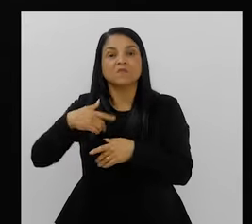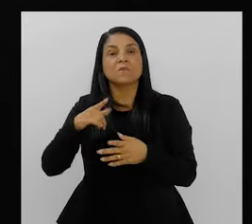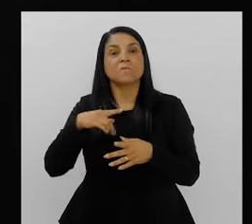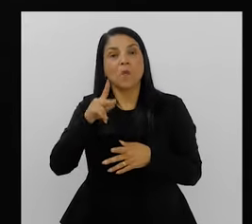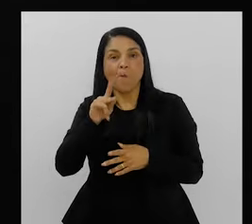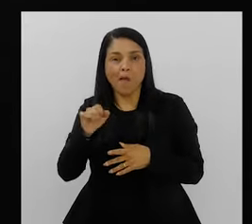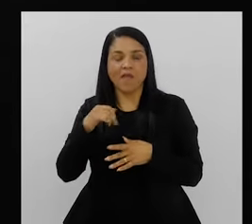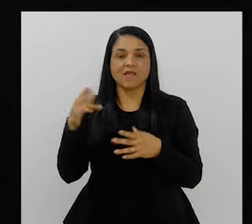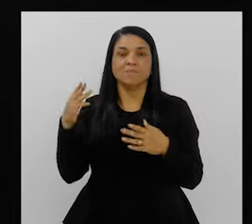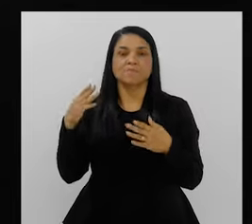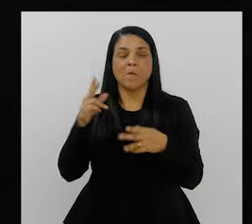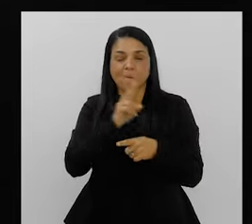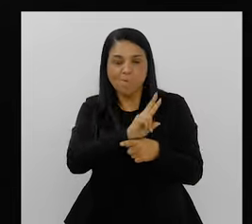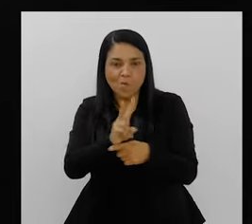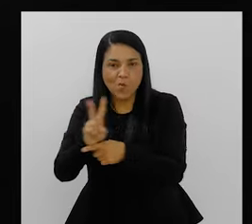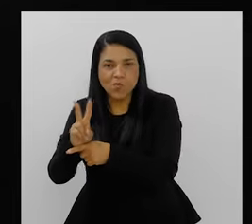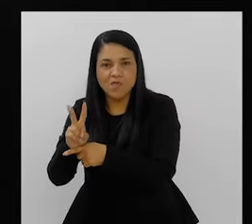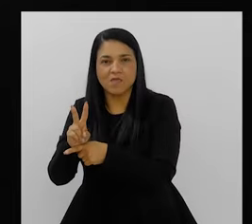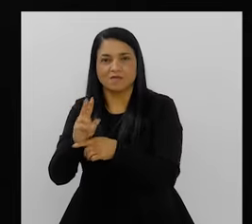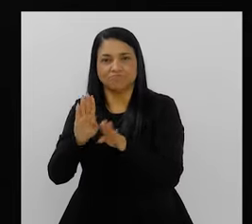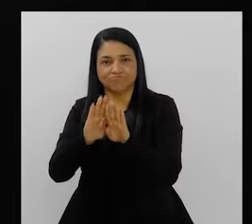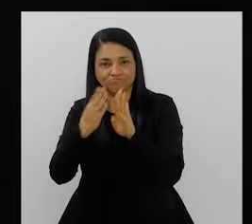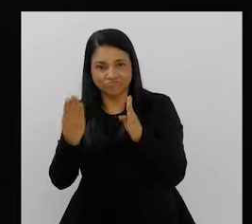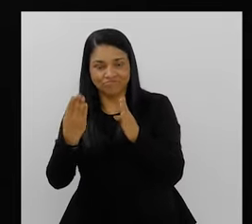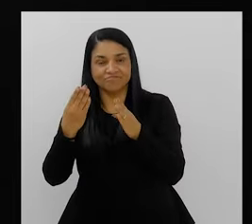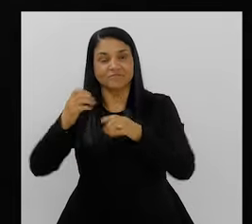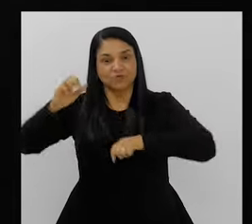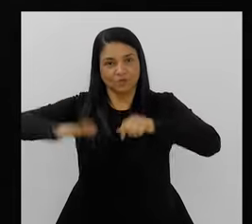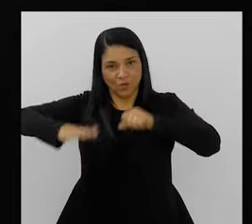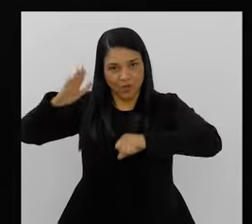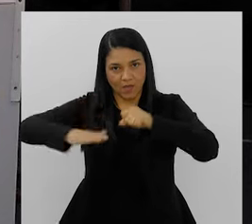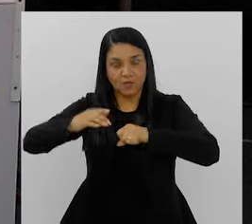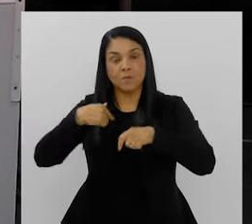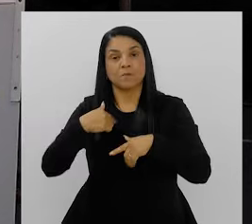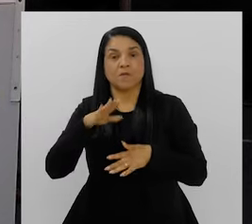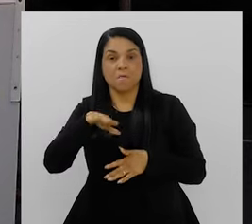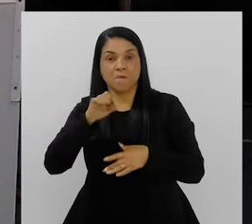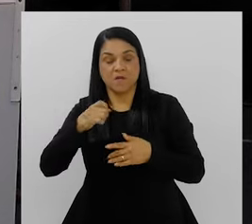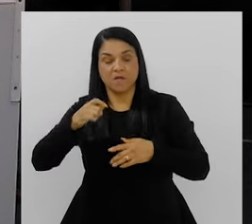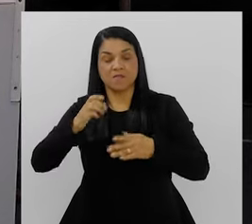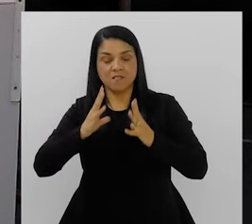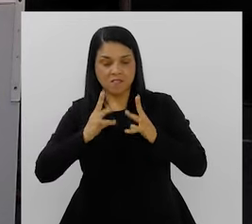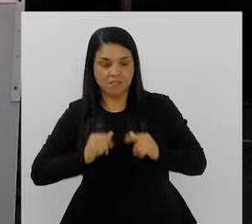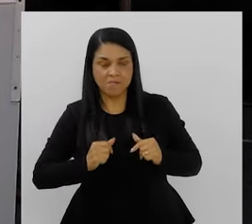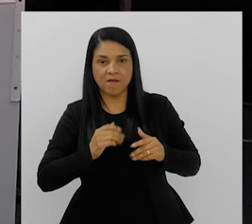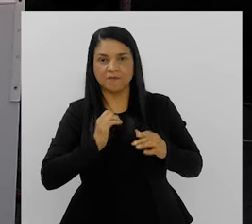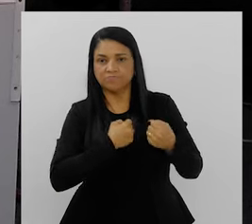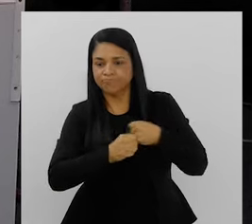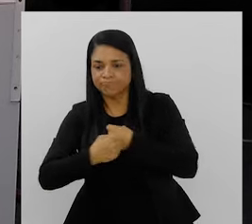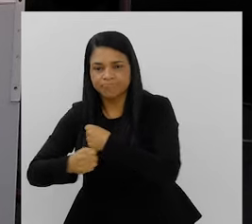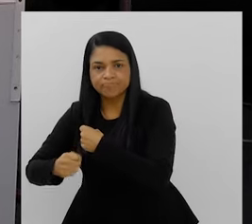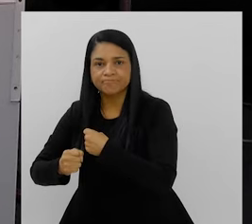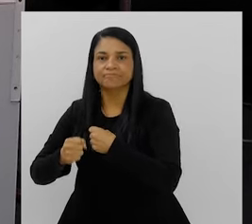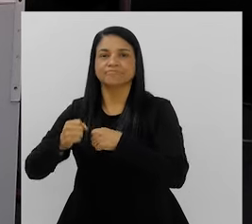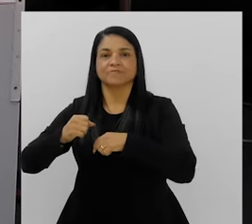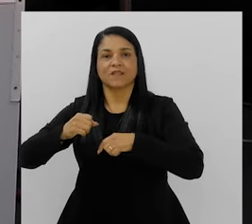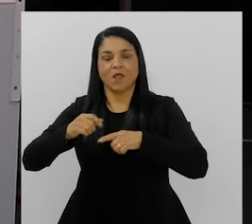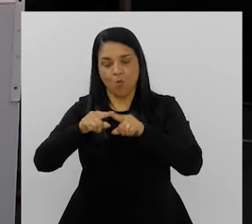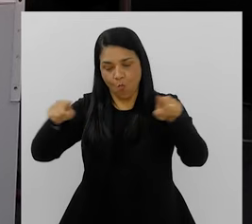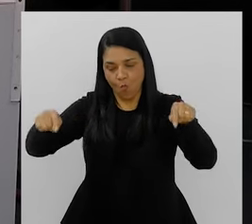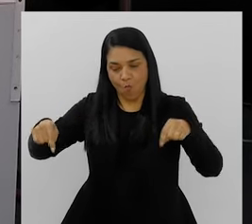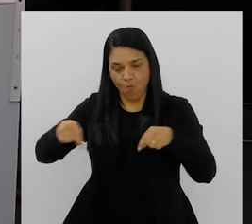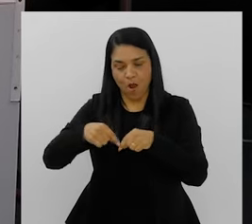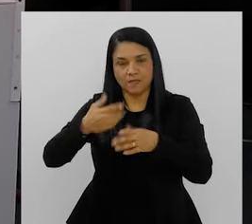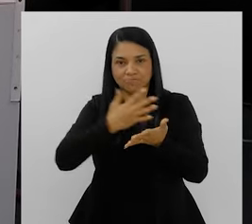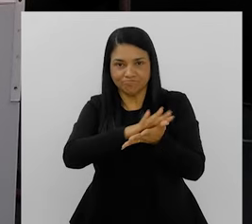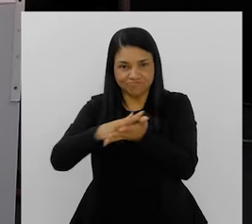faxineira. Então, literalmente, eu... Nasceu no Torrão Salgueiro. Dentro ali da quadra, convivendo ali na